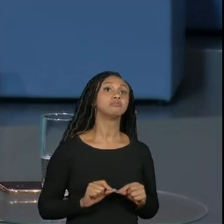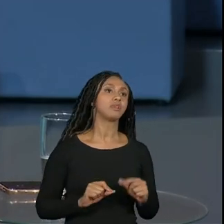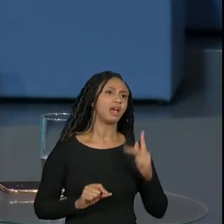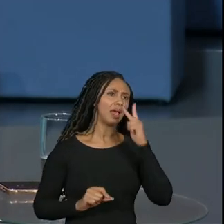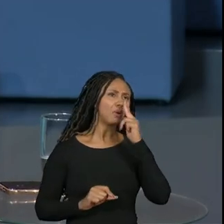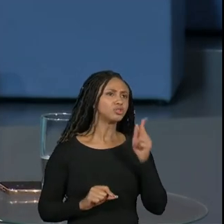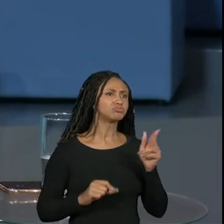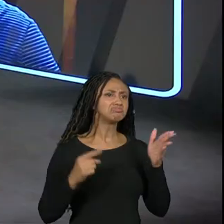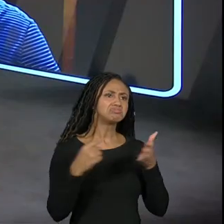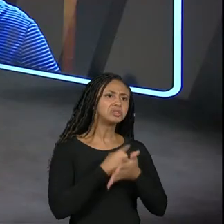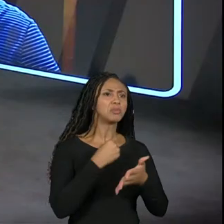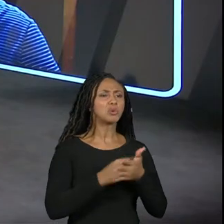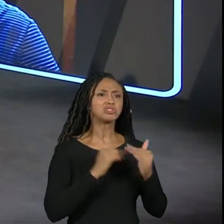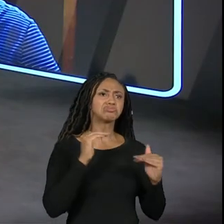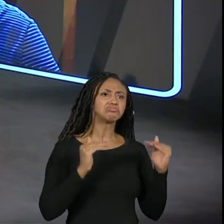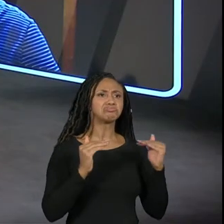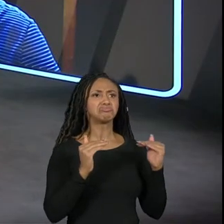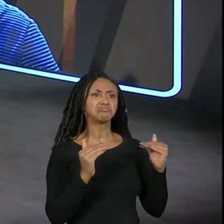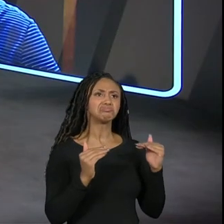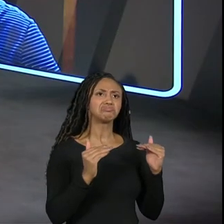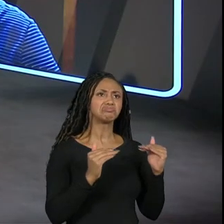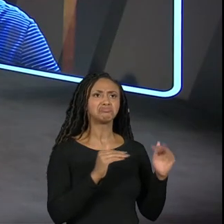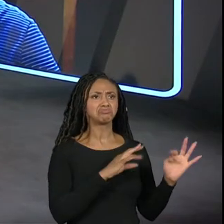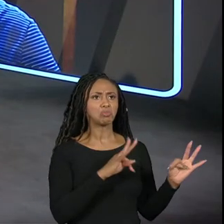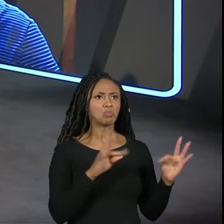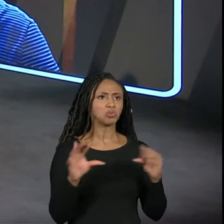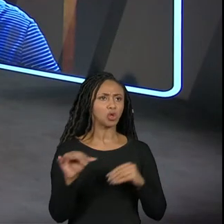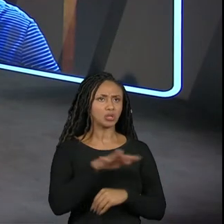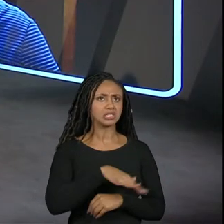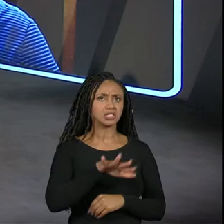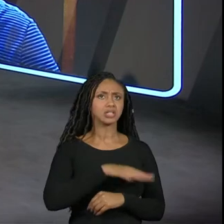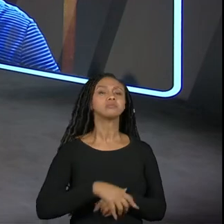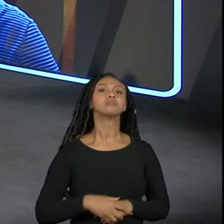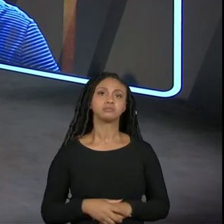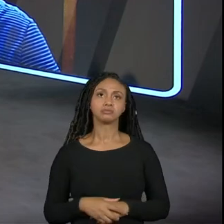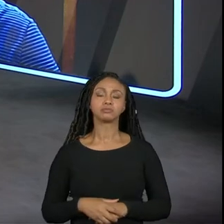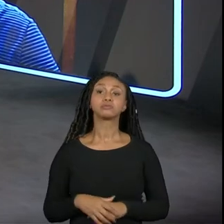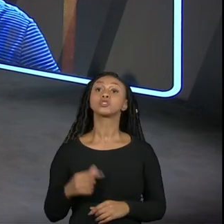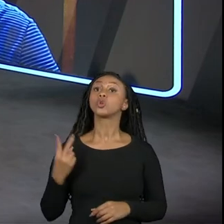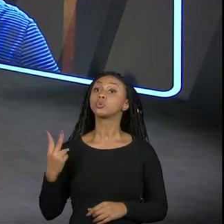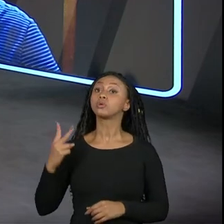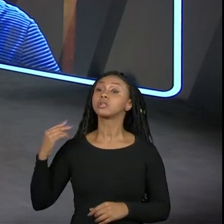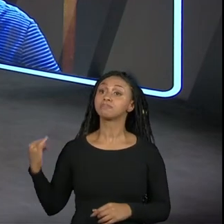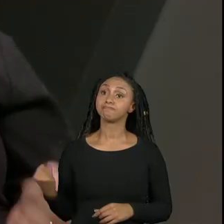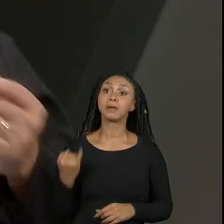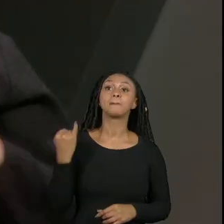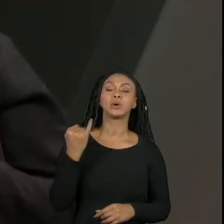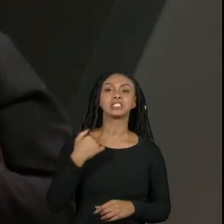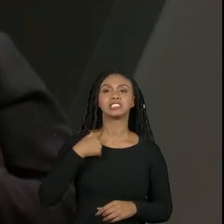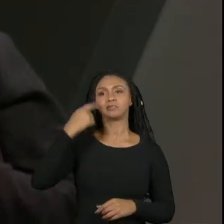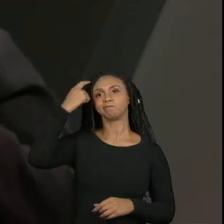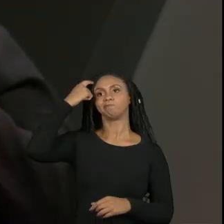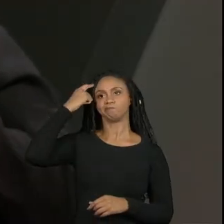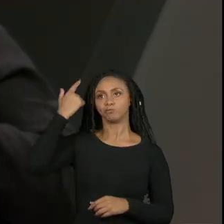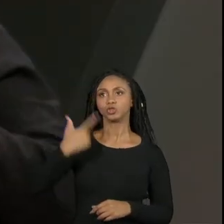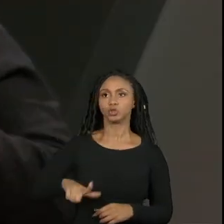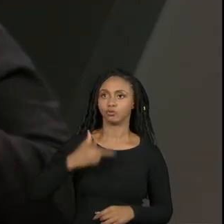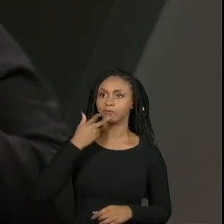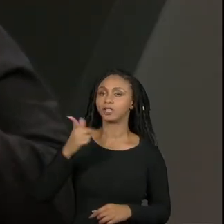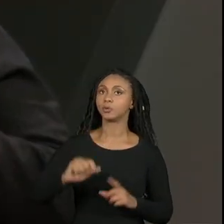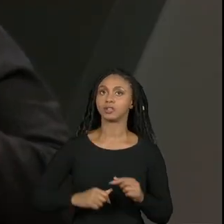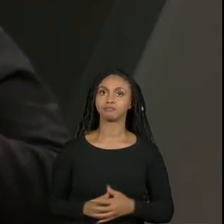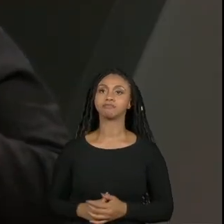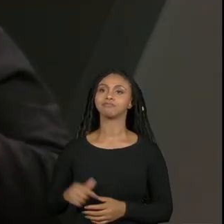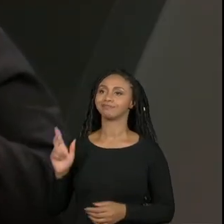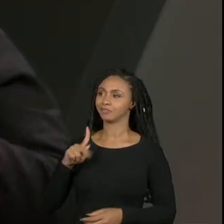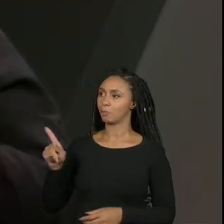que as perguntas a gente conseguiu cobrir todas é duas coisas que eu acho que são importantes da gente reforçar uma que a